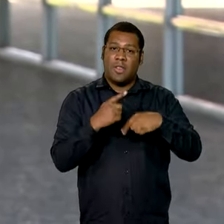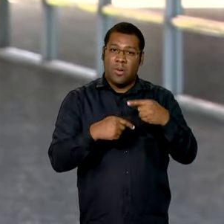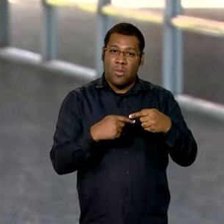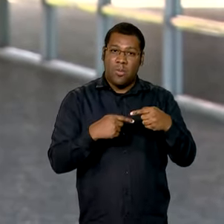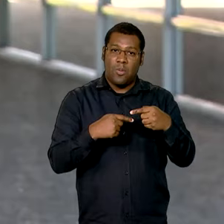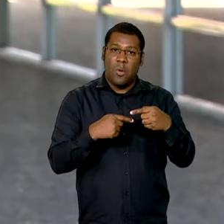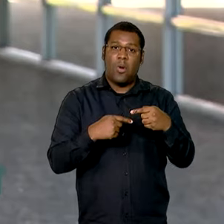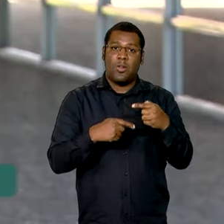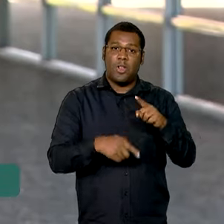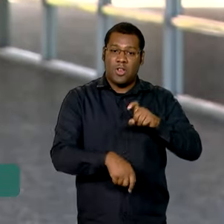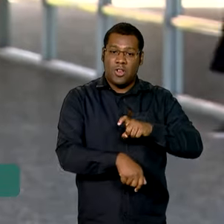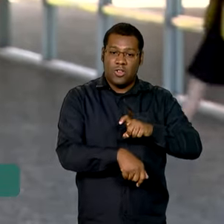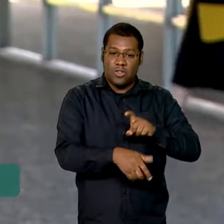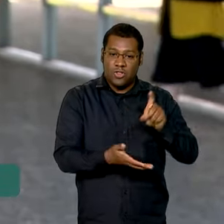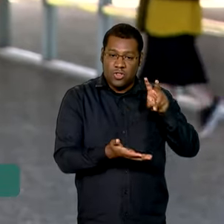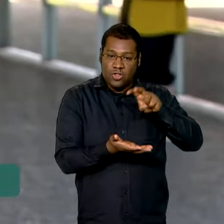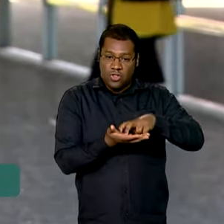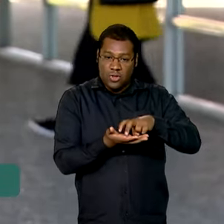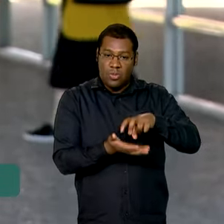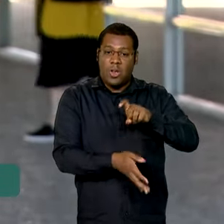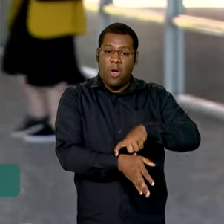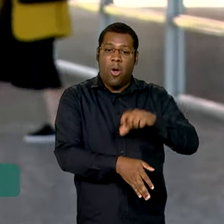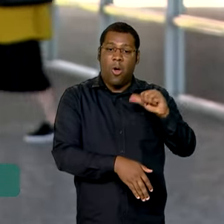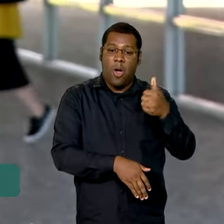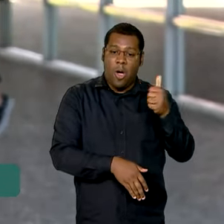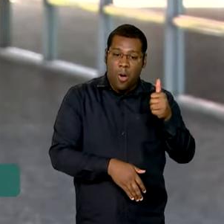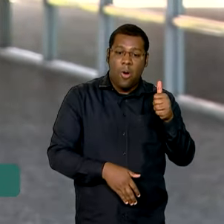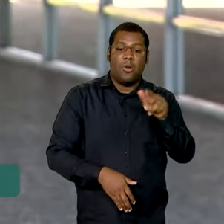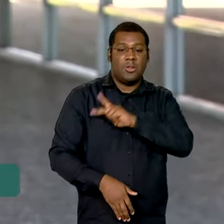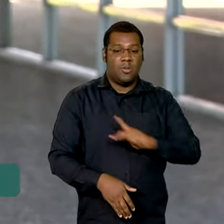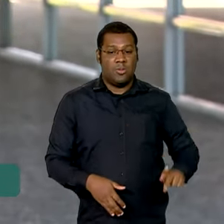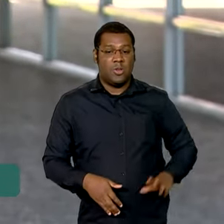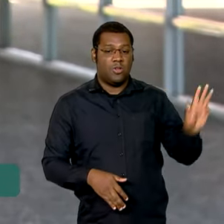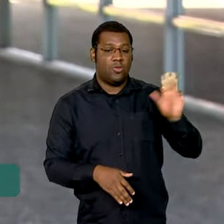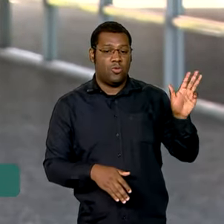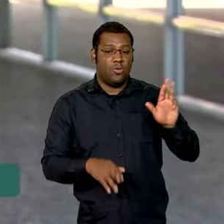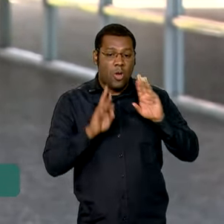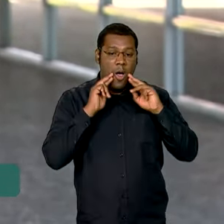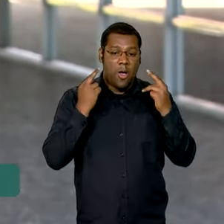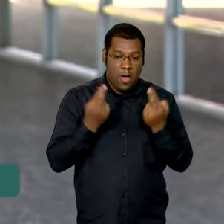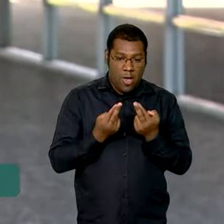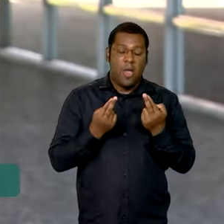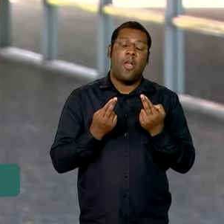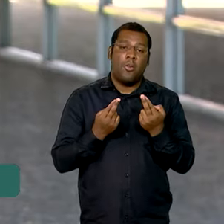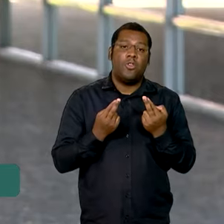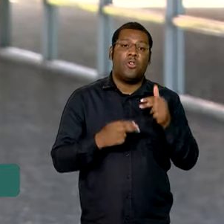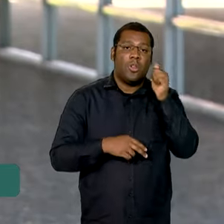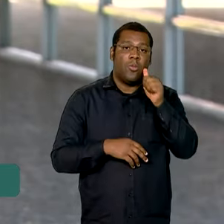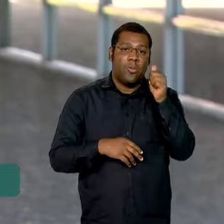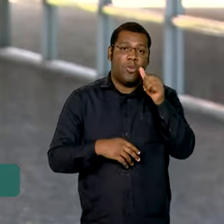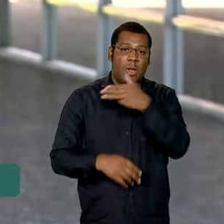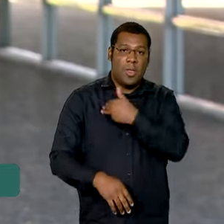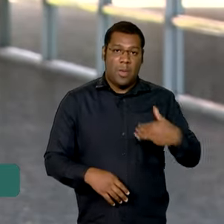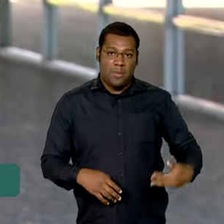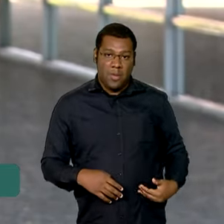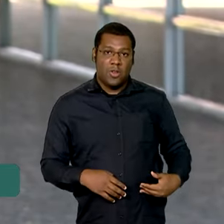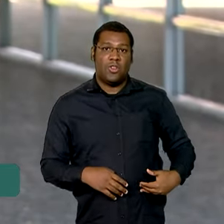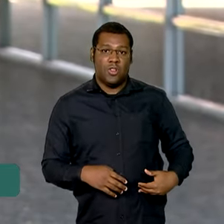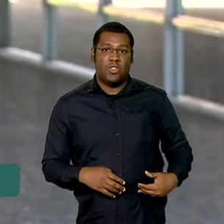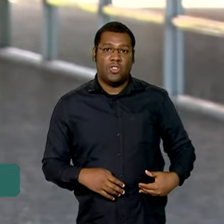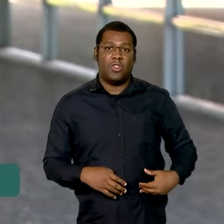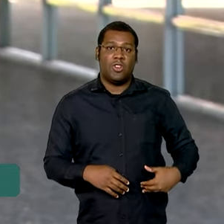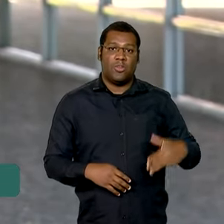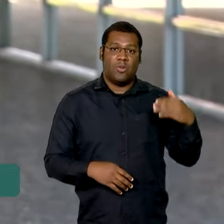volta das 11 da manhã, com a ministra da Gestão e Inovação em Serviços Públicos, a ministra Esther Dweck. À tarde, os